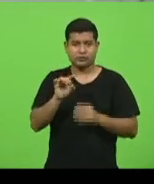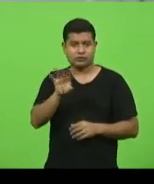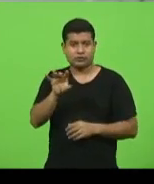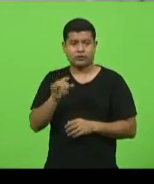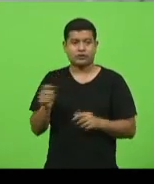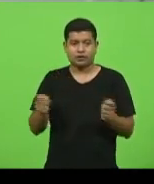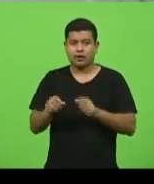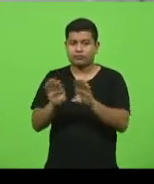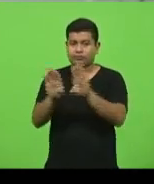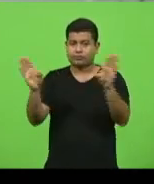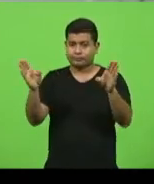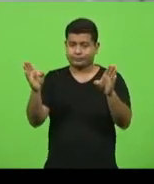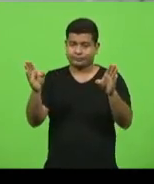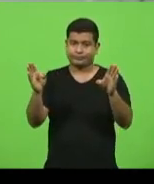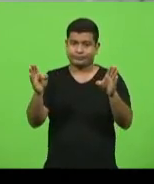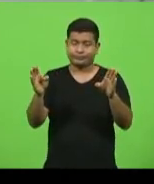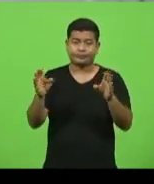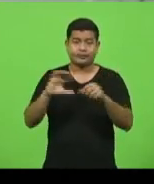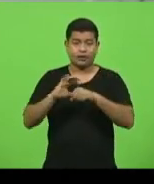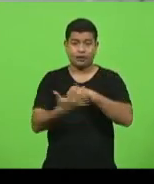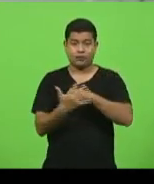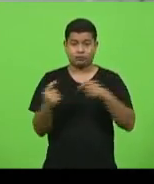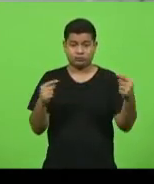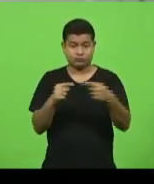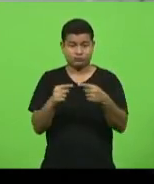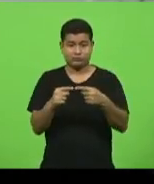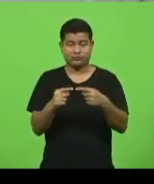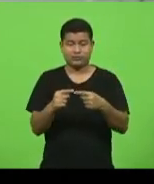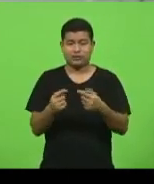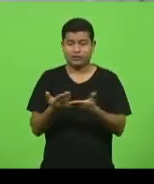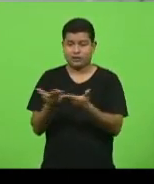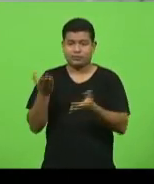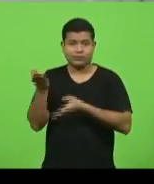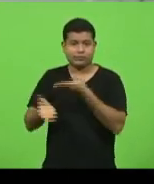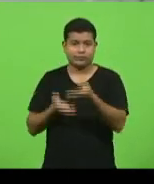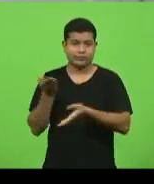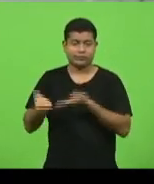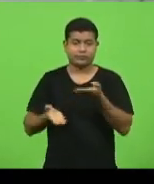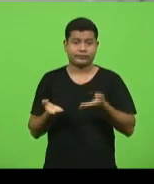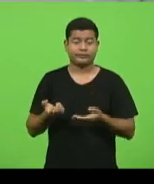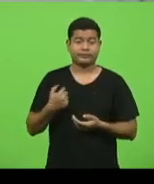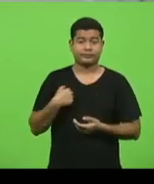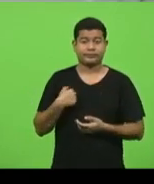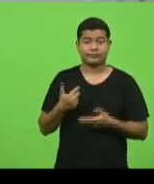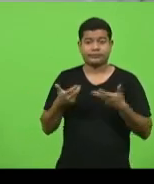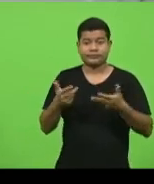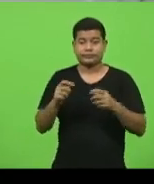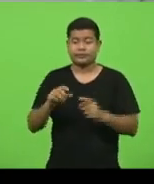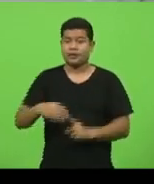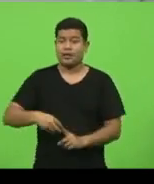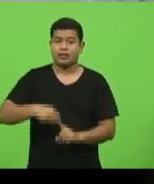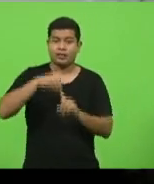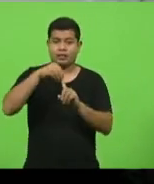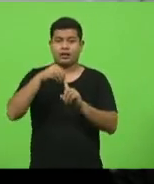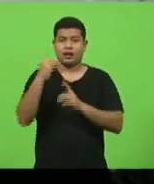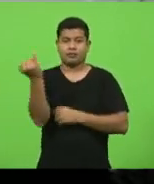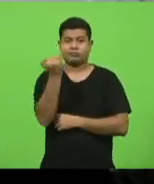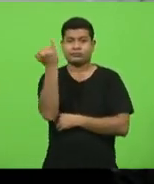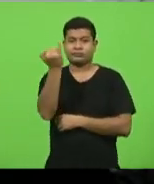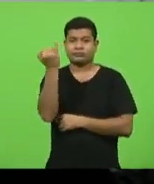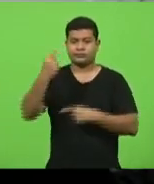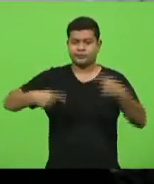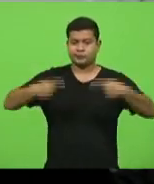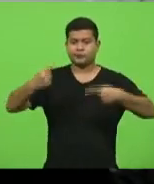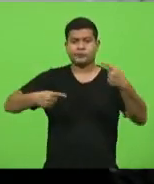pequena análise, e aqui quero ressaltar a importância desse debate, no qual